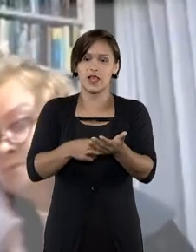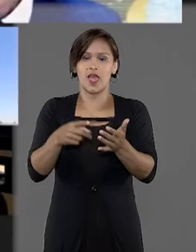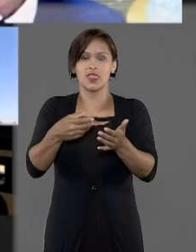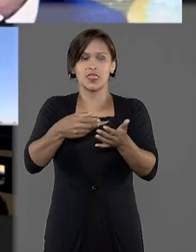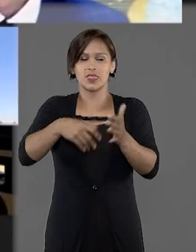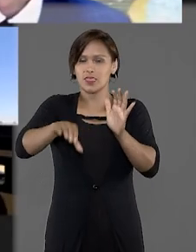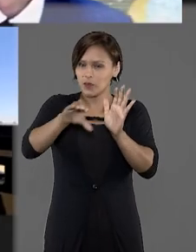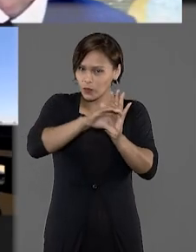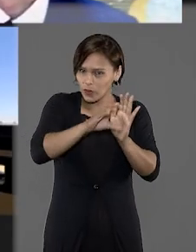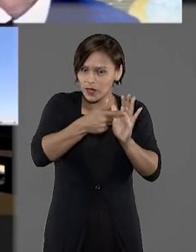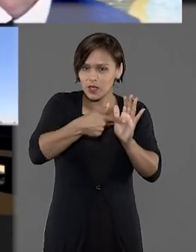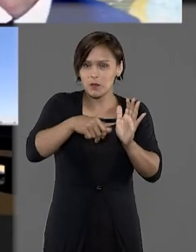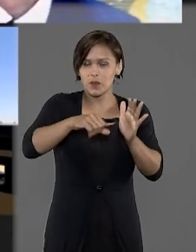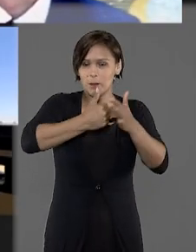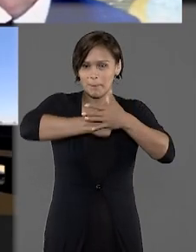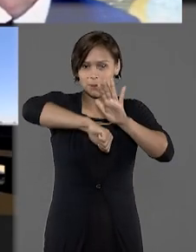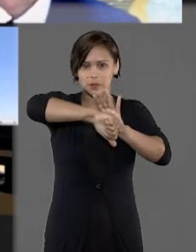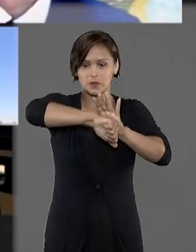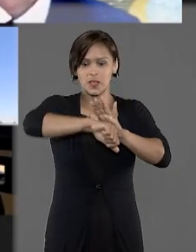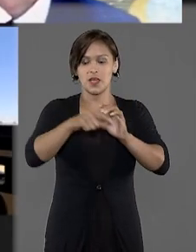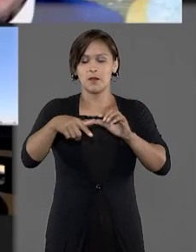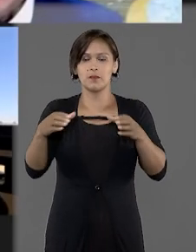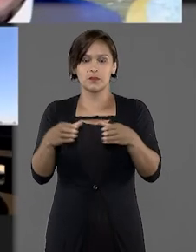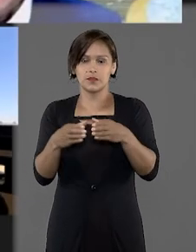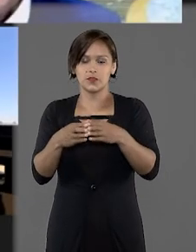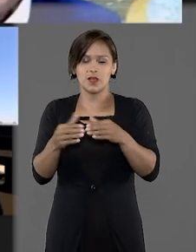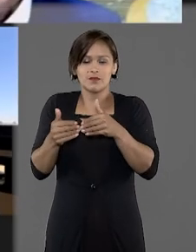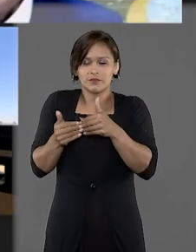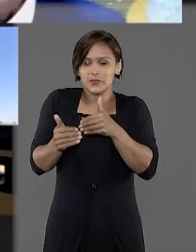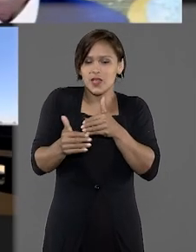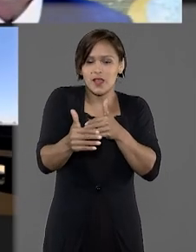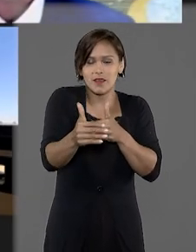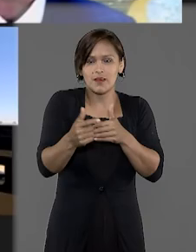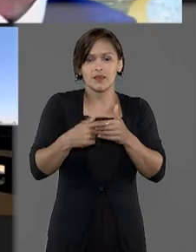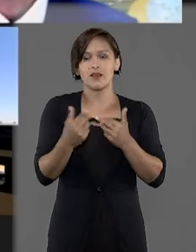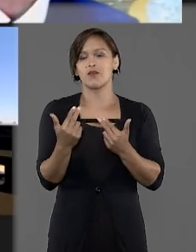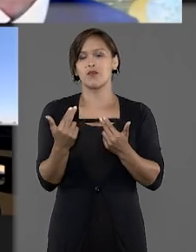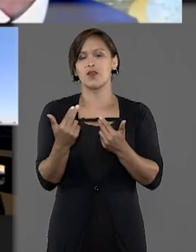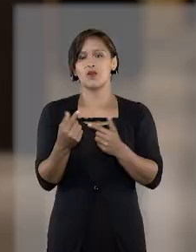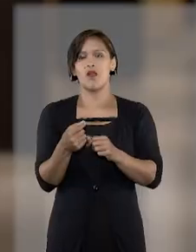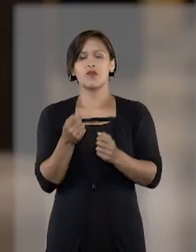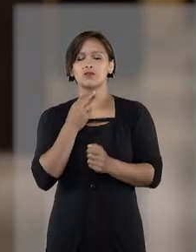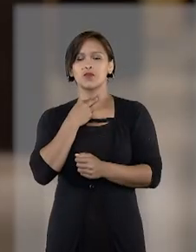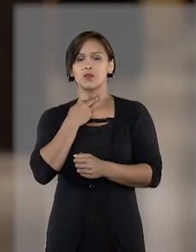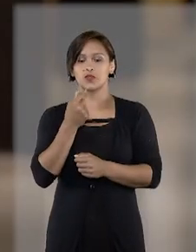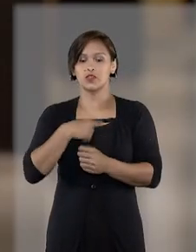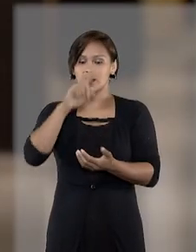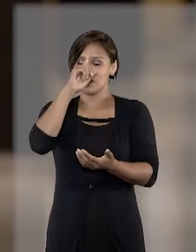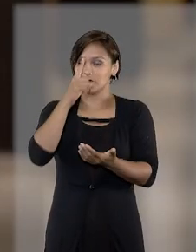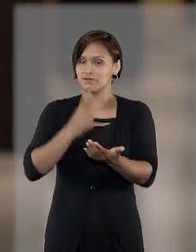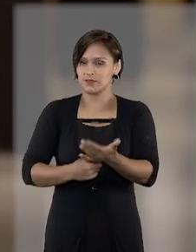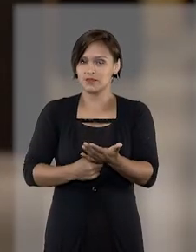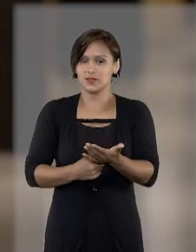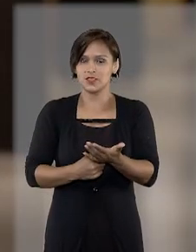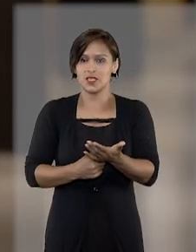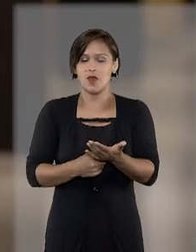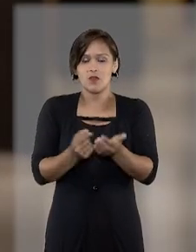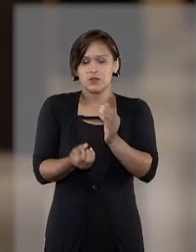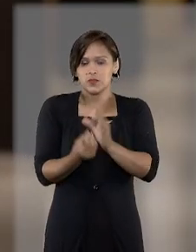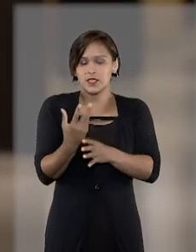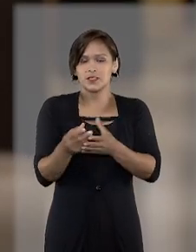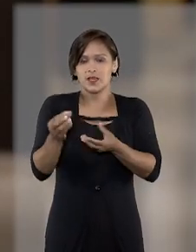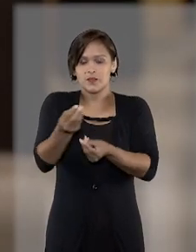criminal. Para o colegiado, não se admite interpretação extensiva dessa previsão legal. A decisão teve origem em ação